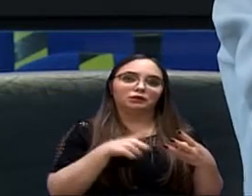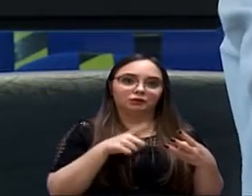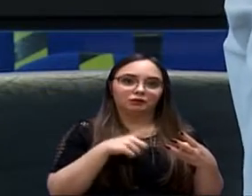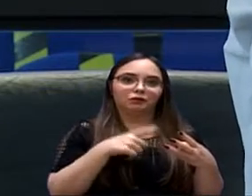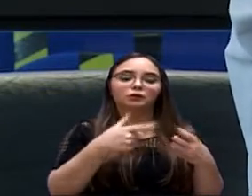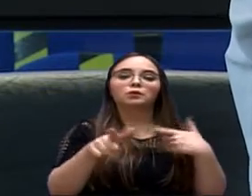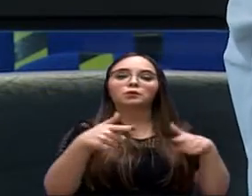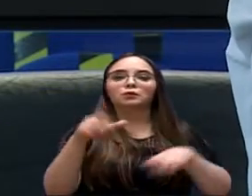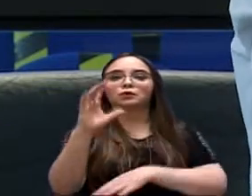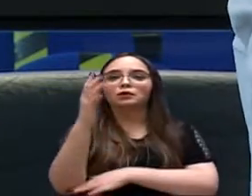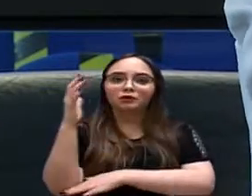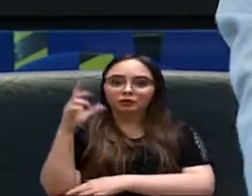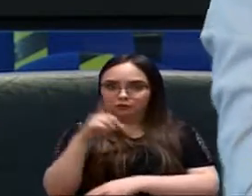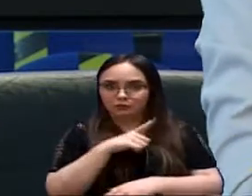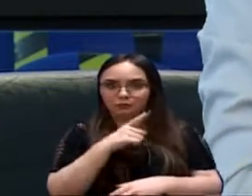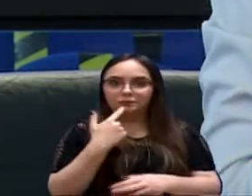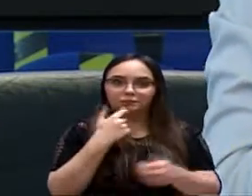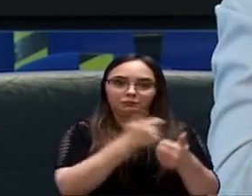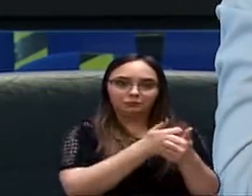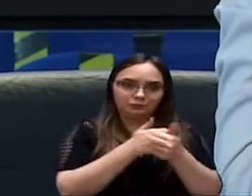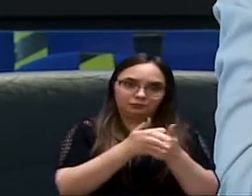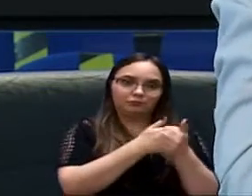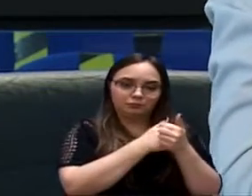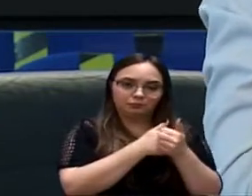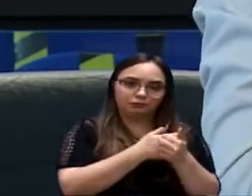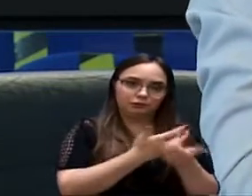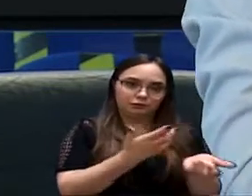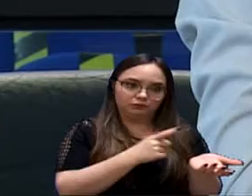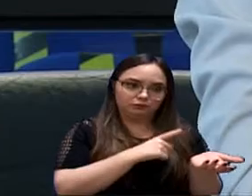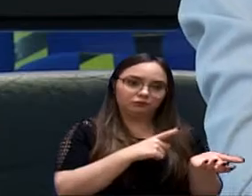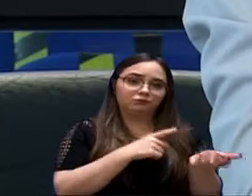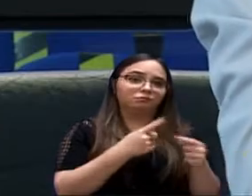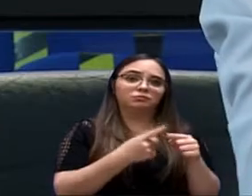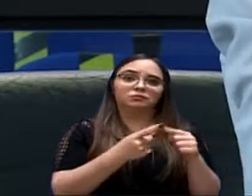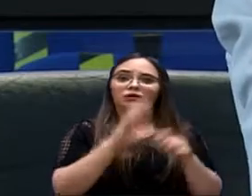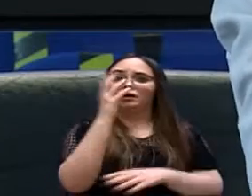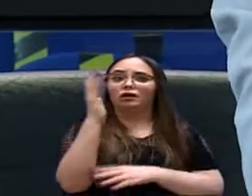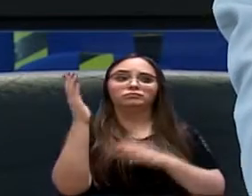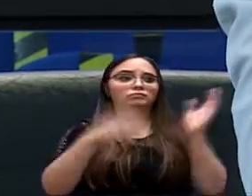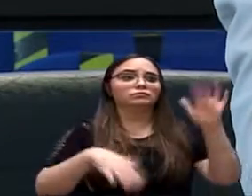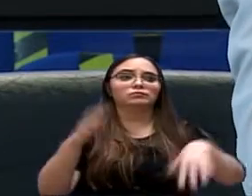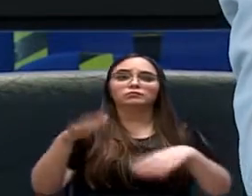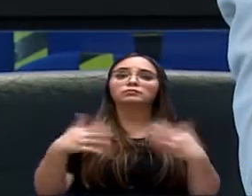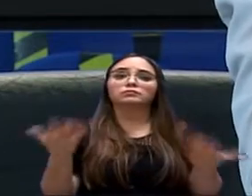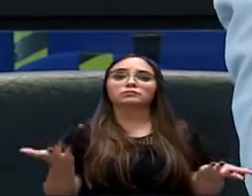preservadas ali de áreas verdes? Porque o mundo está discutindo essa questão hoje, ambiental.